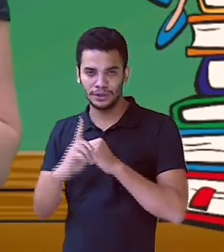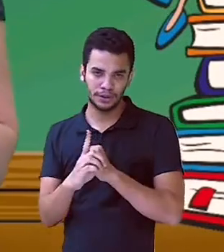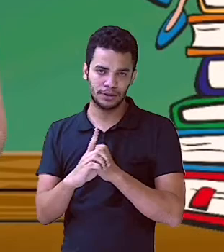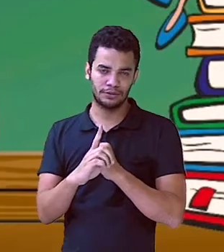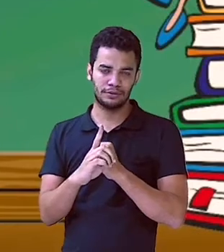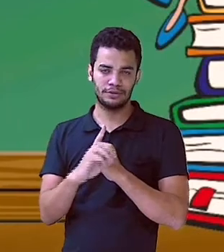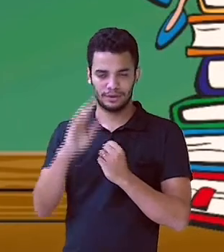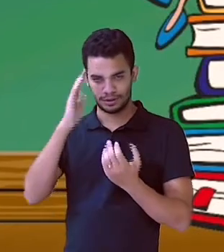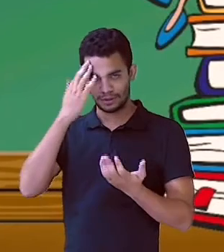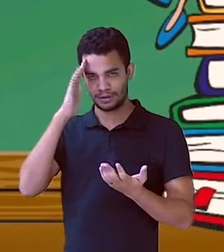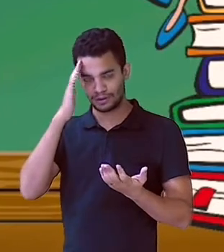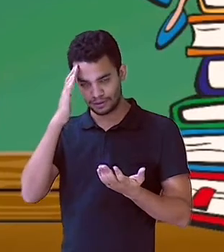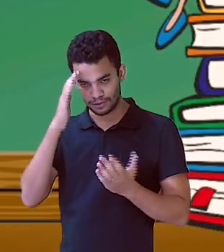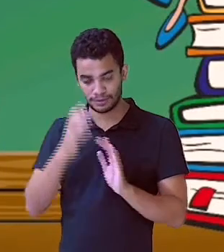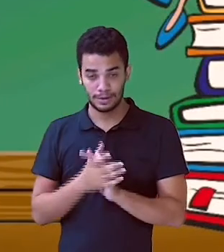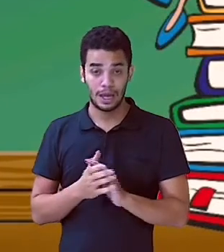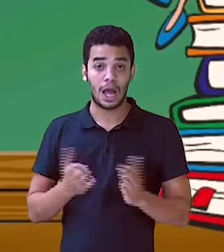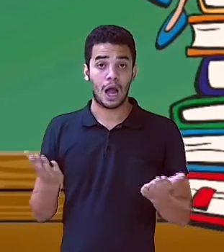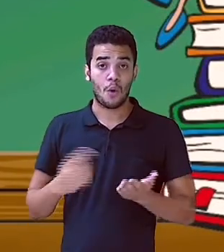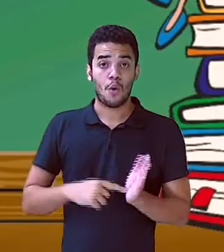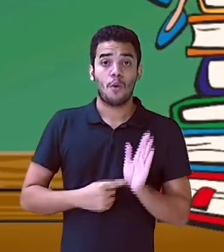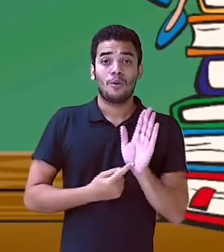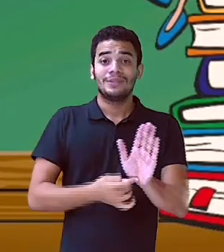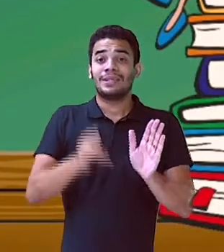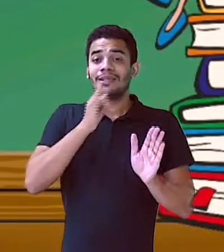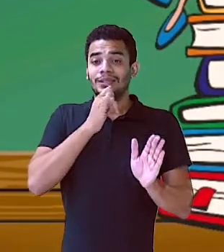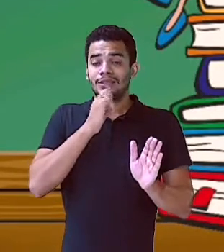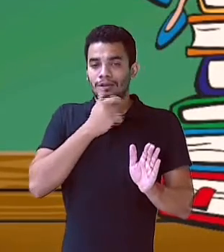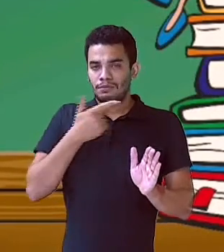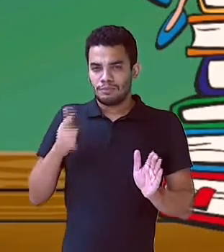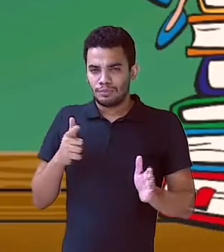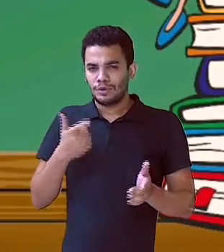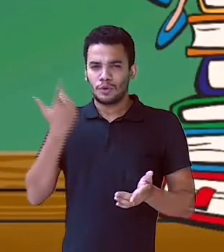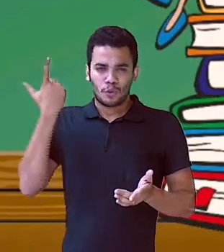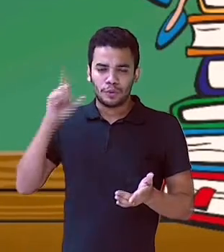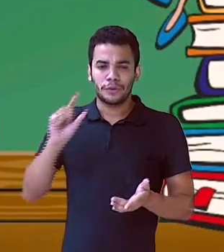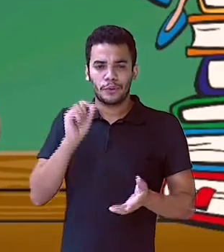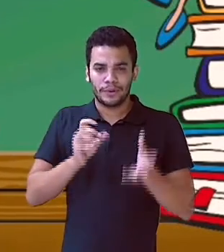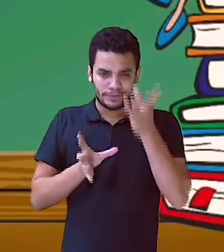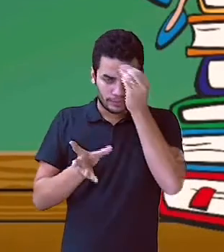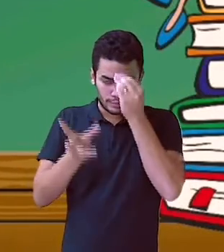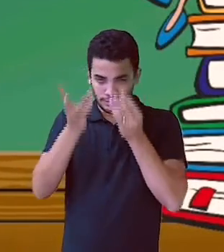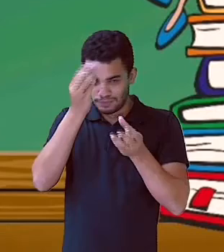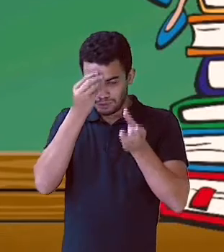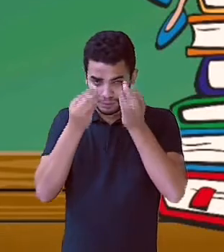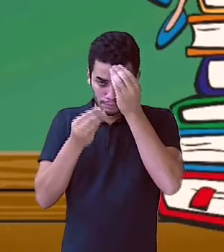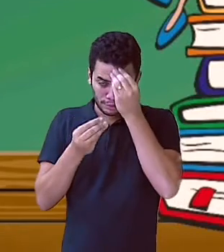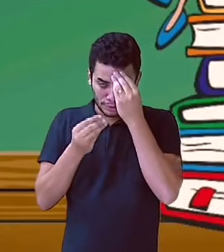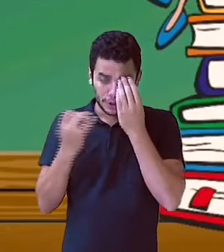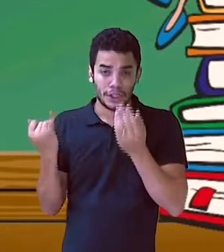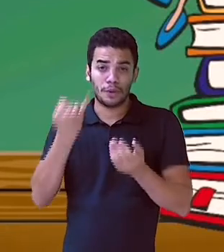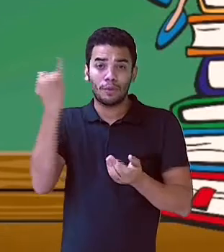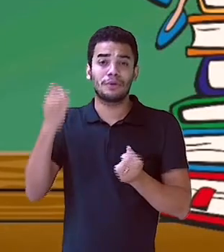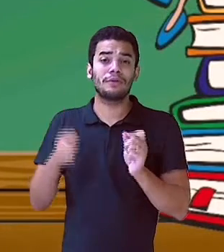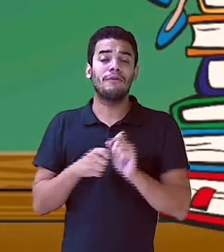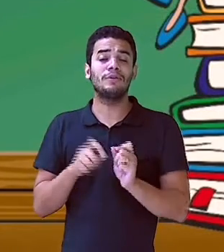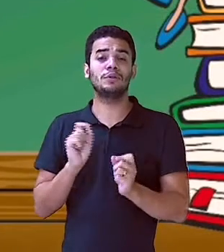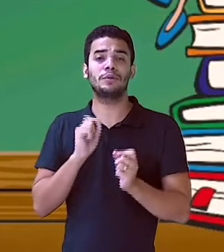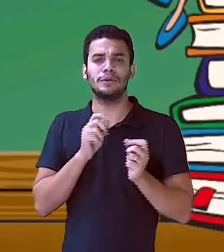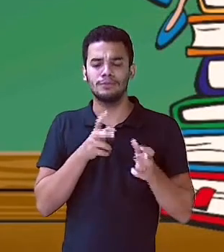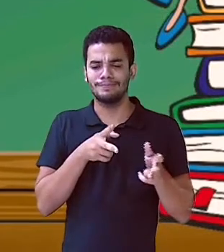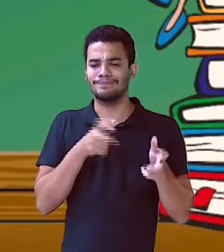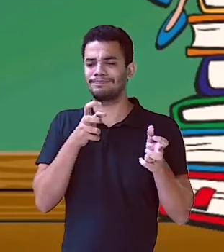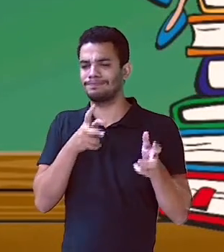exemplo também, e aí fica muito mais claro. E é importante vocês já irem observando que esse verbo de